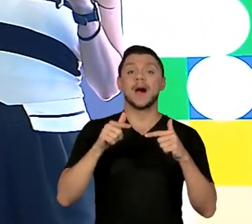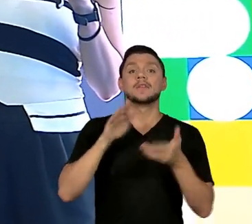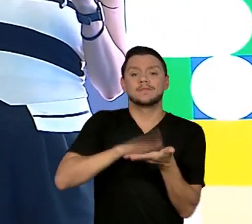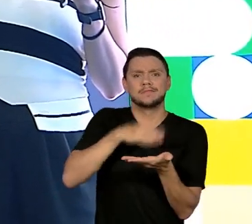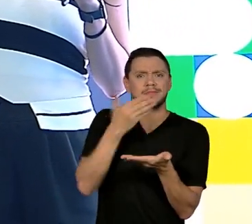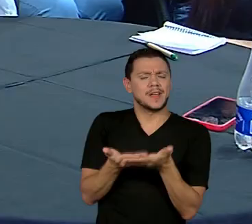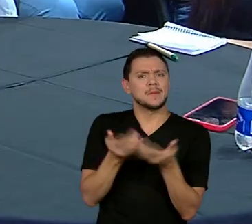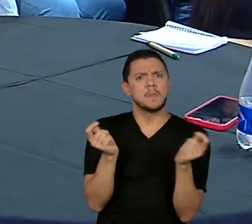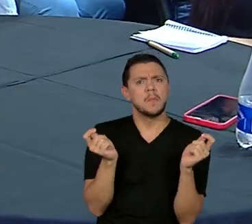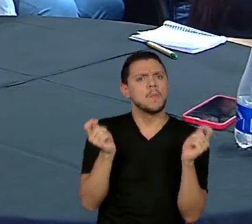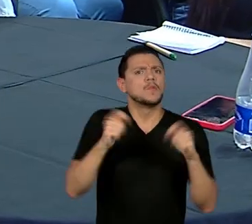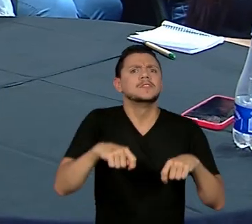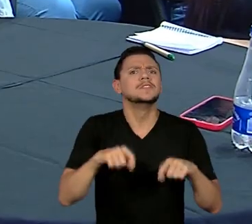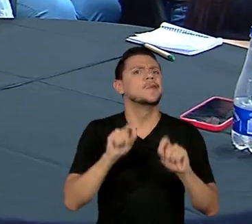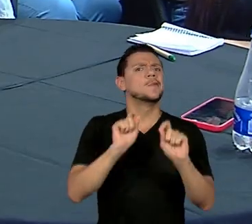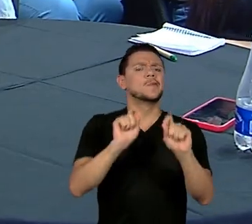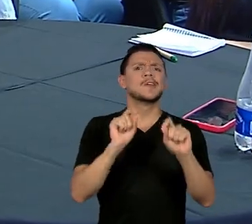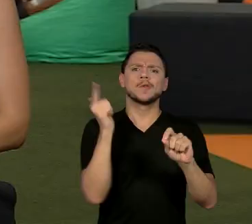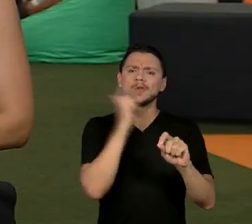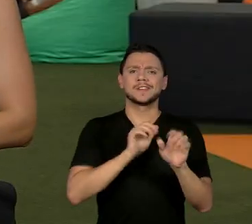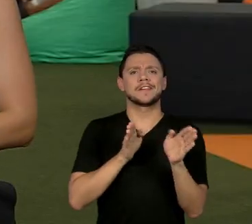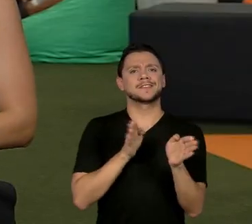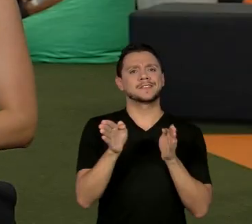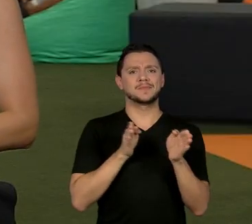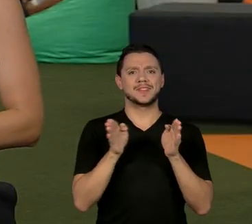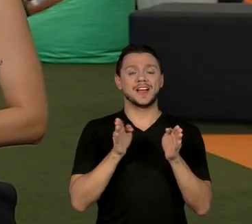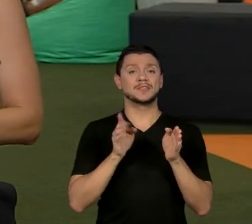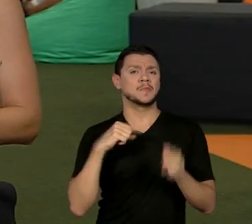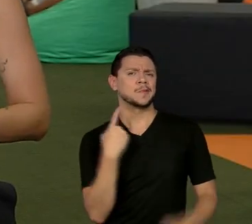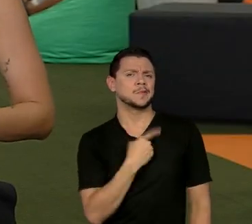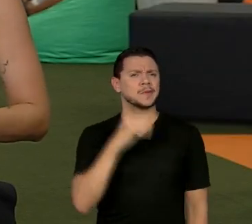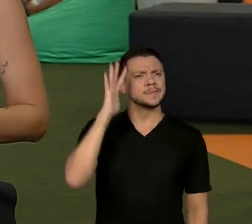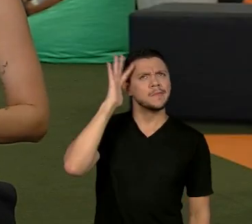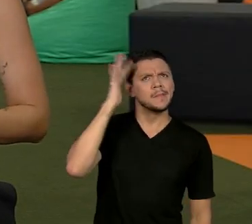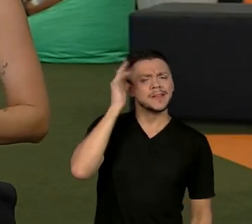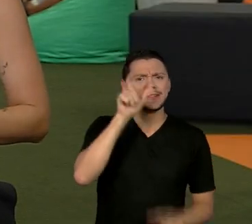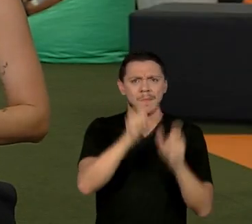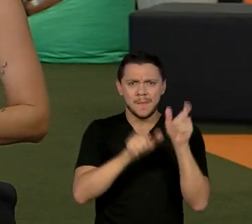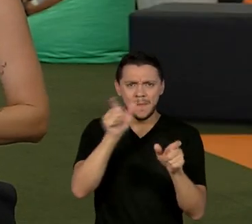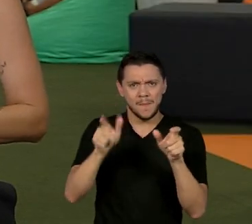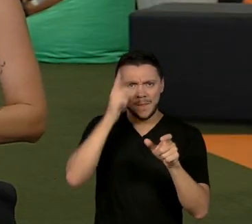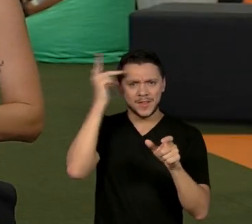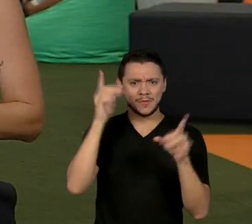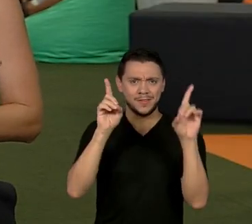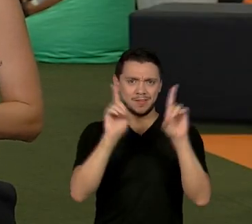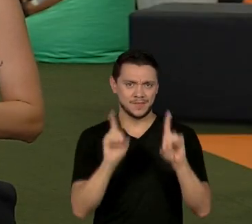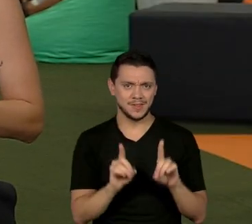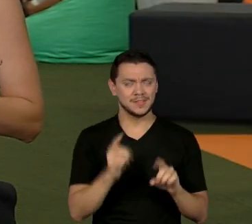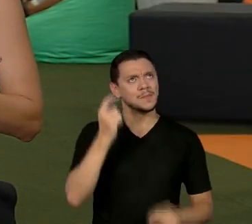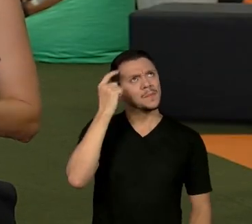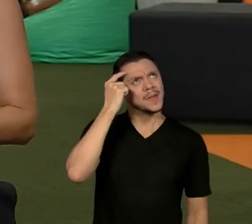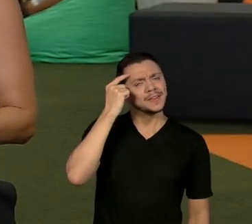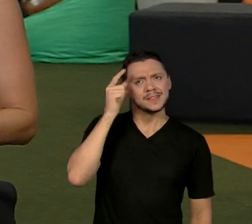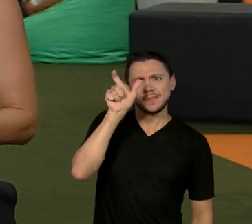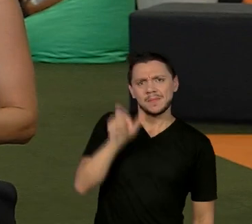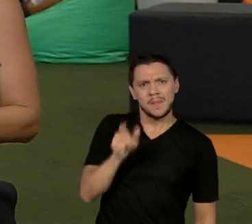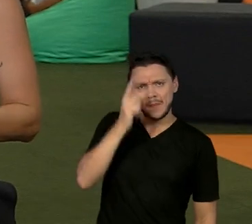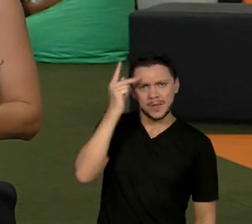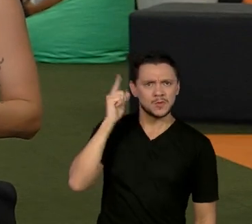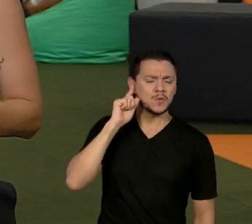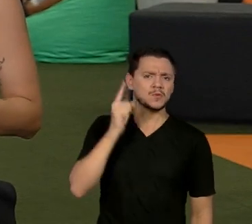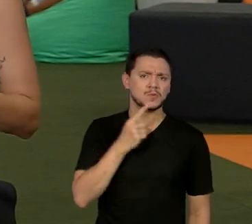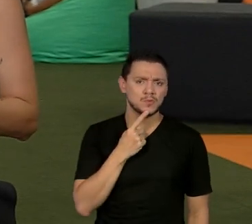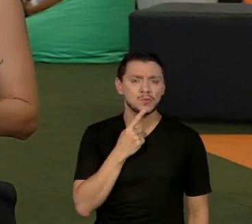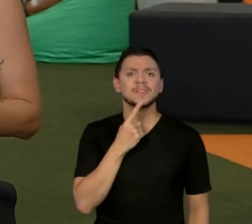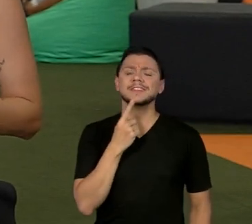possibilita a acessibilidade. Quando a gente pensa em pessoas com deficiência, quando a gente pensa em pessoas surdas, no caso,